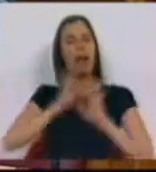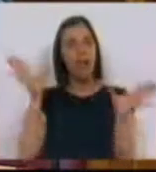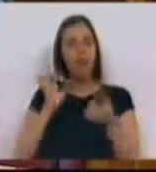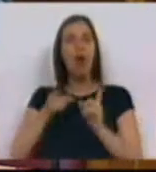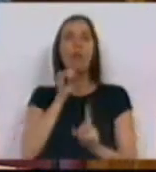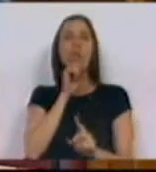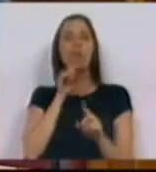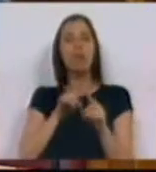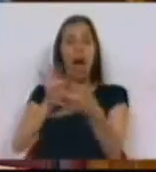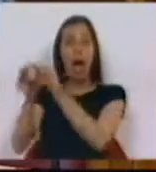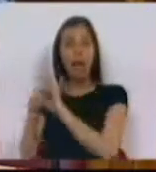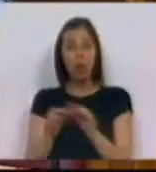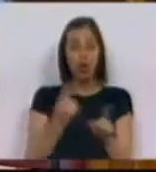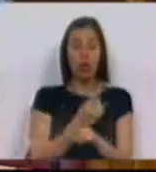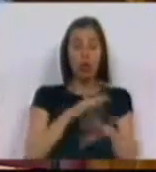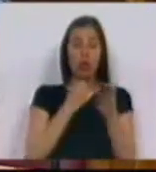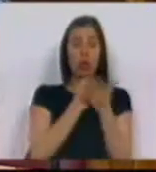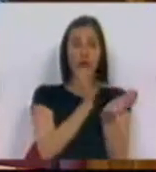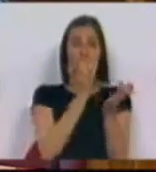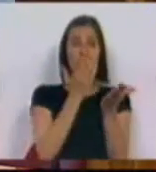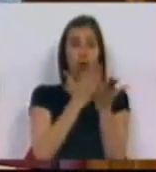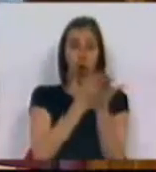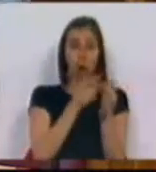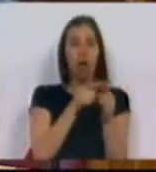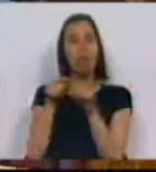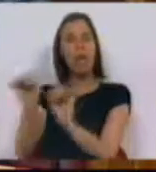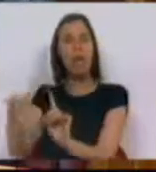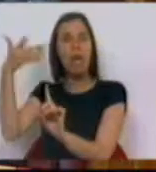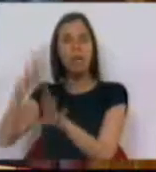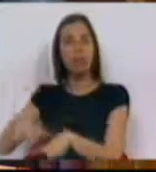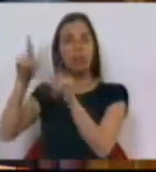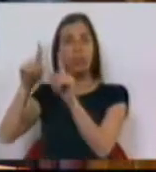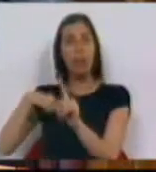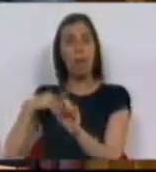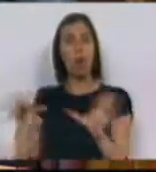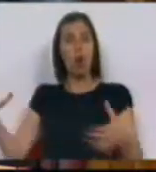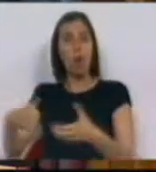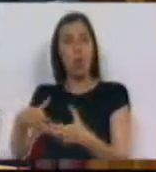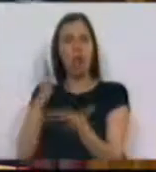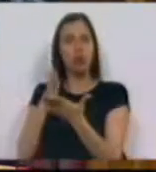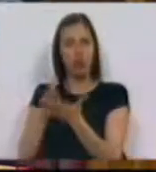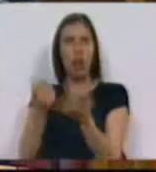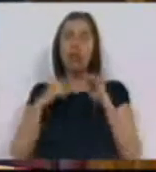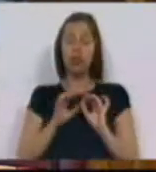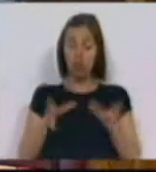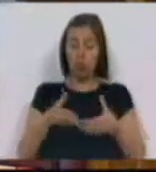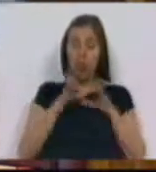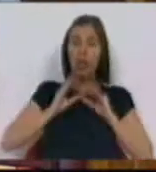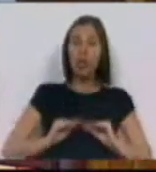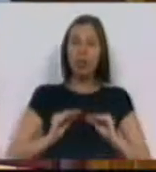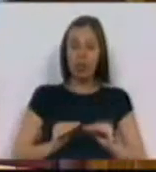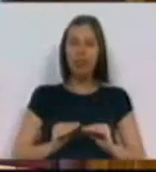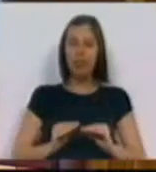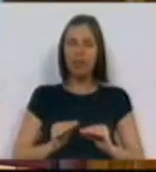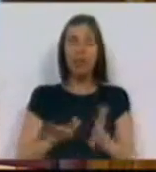a possibilidade de articular os instrumentos de ação social escolar com iniciativas desenvolvidas pelas comunidades estudantis, pelas comunidades educativas